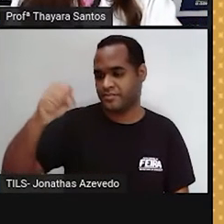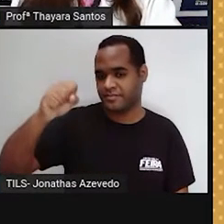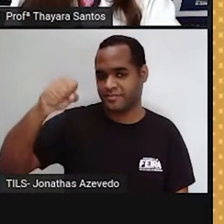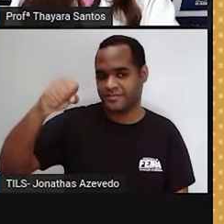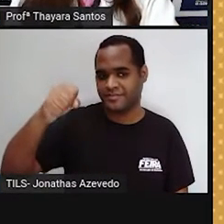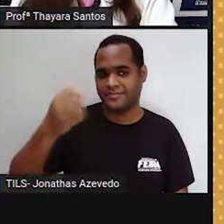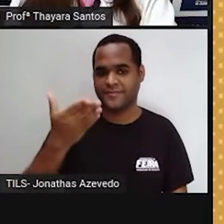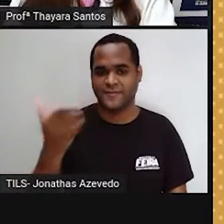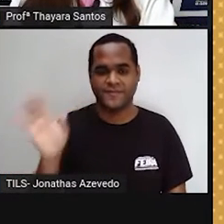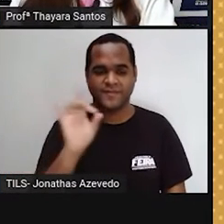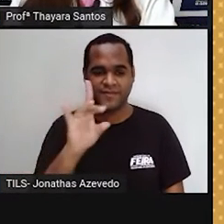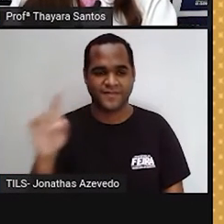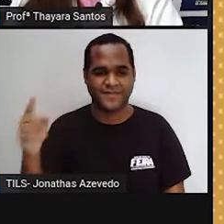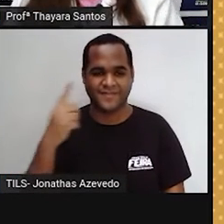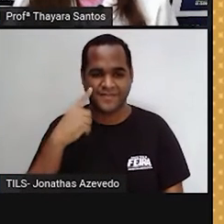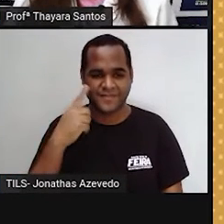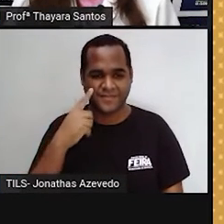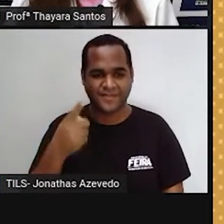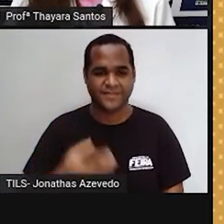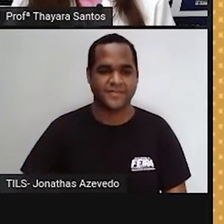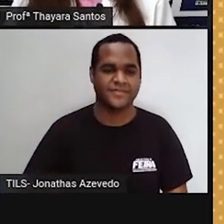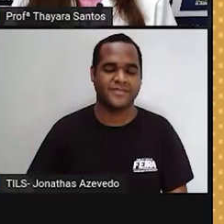vocês. Estou marcando aqui, hein?